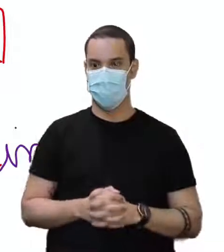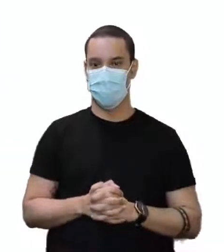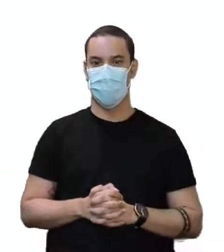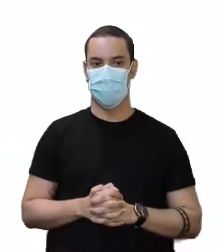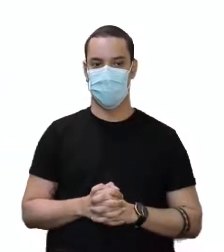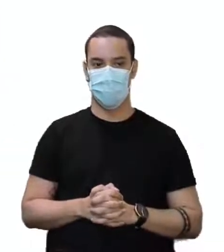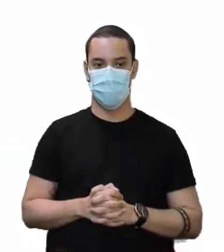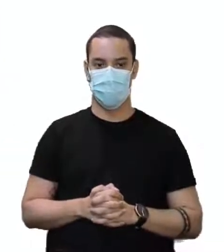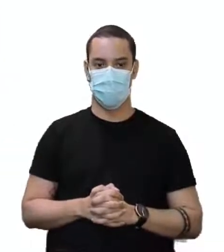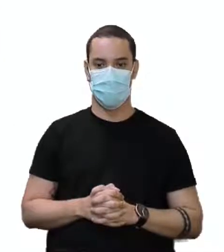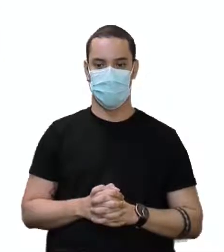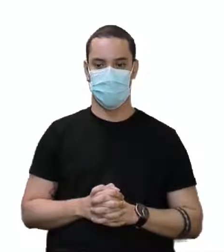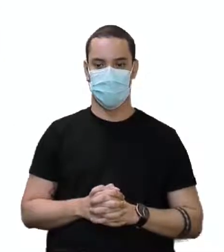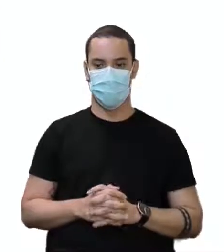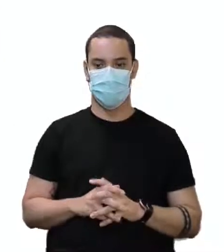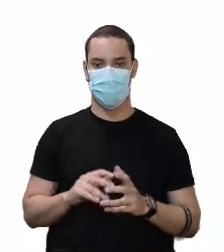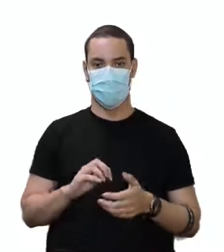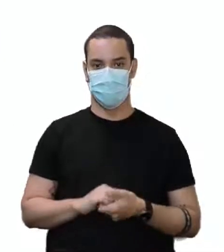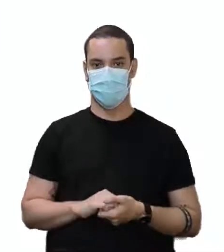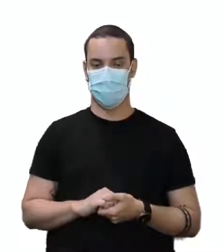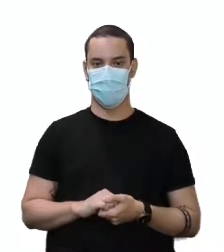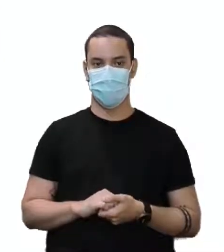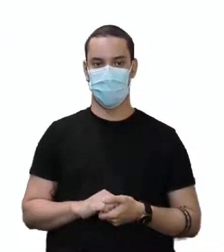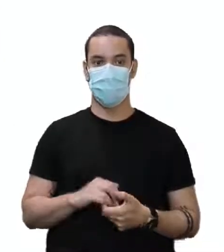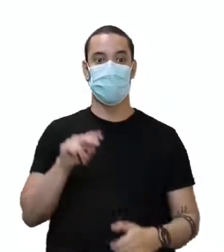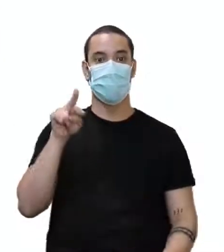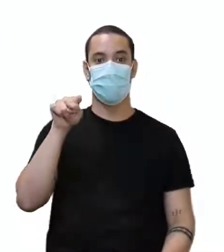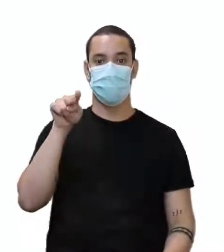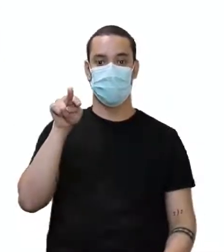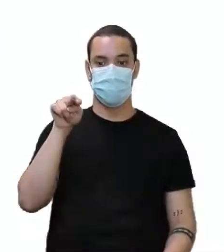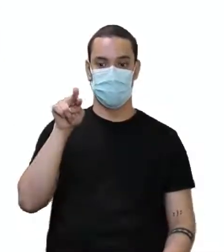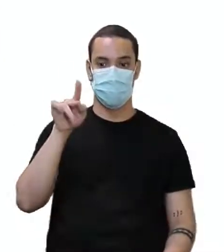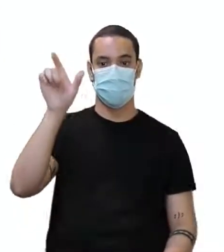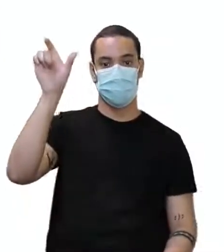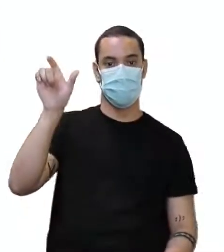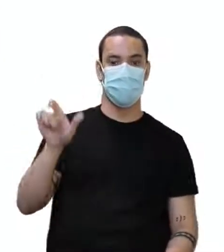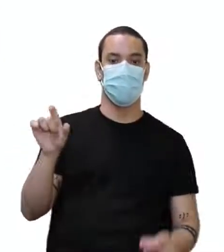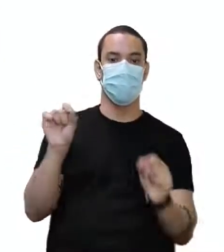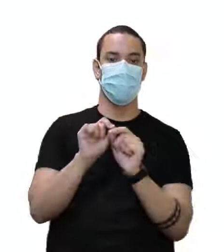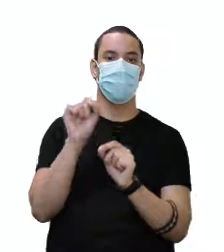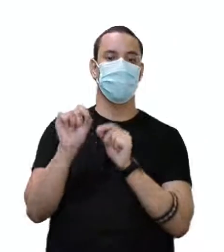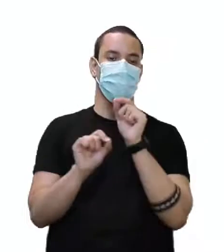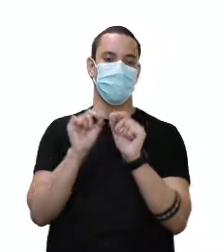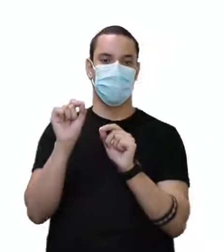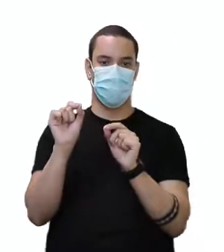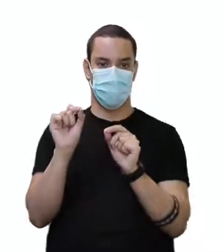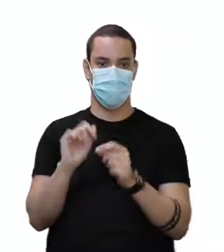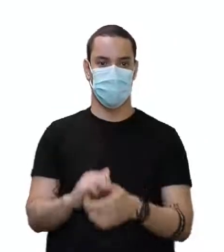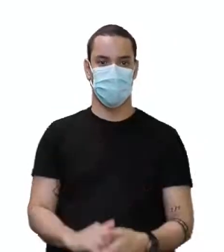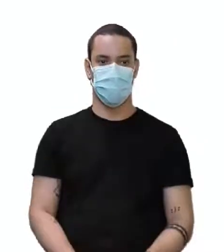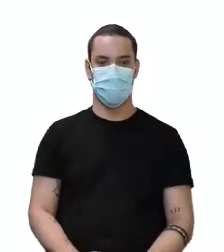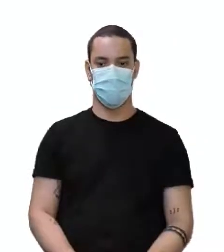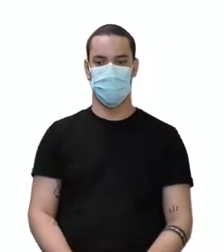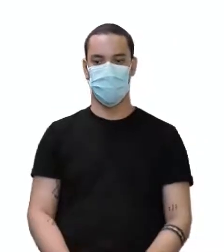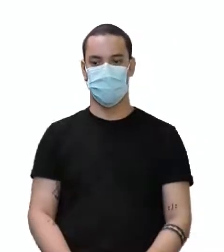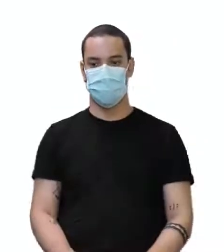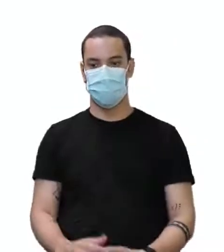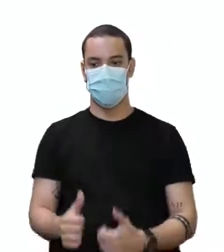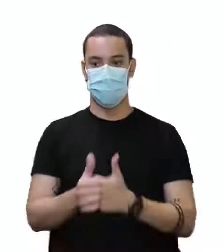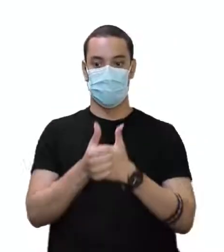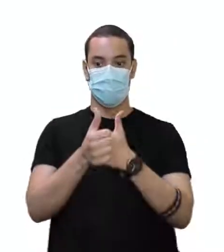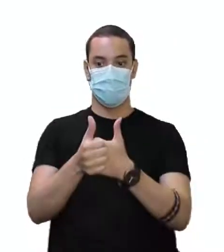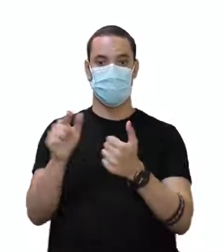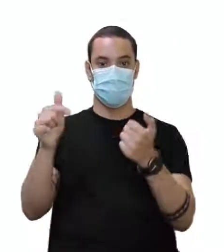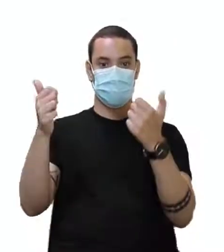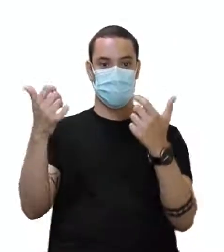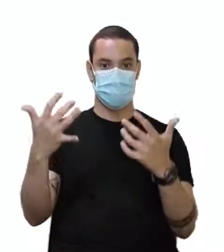aí vamos lá para a próxima. Olha só. E agora o irmão dessa pessoa. O o irmão estava fazendo? Segundo ela diz o